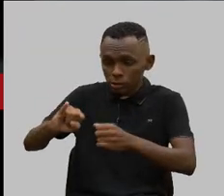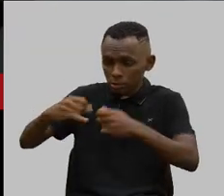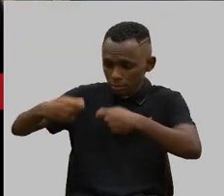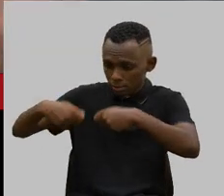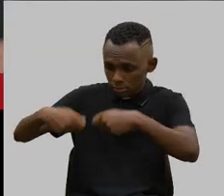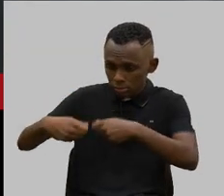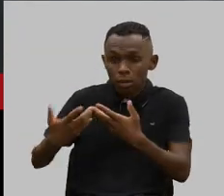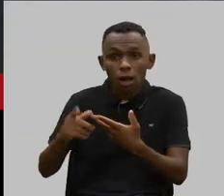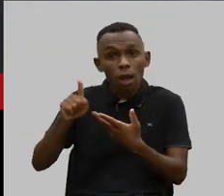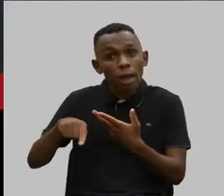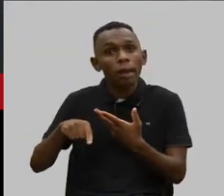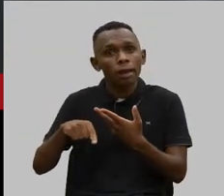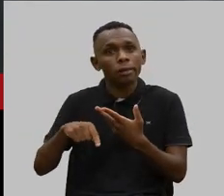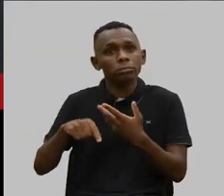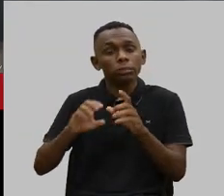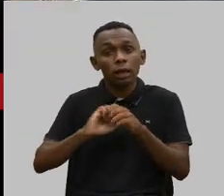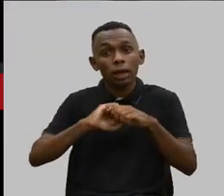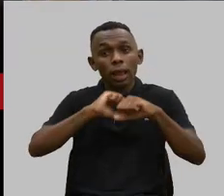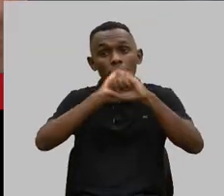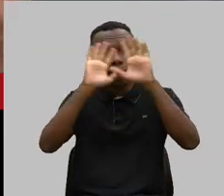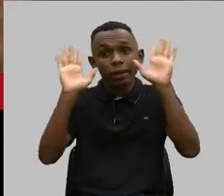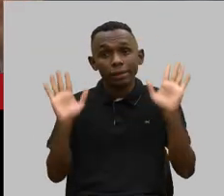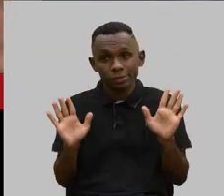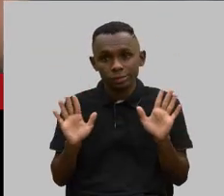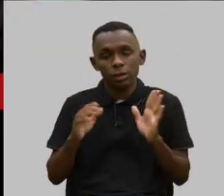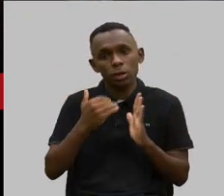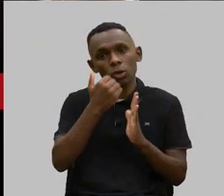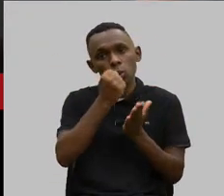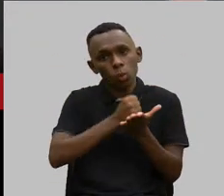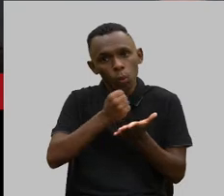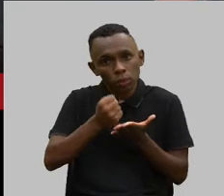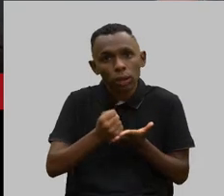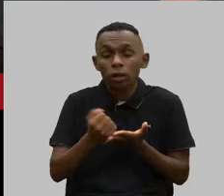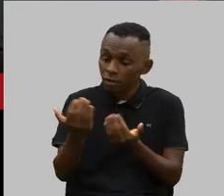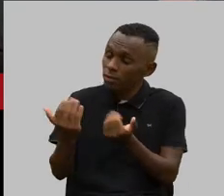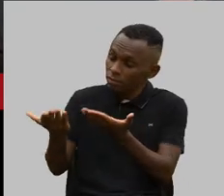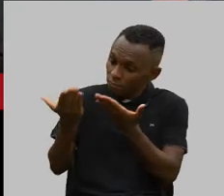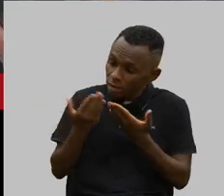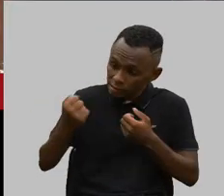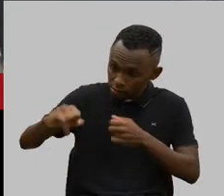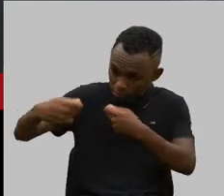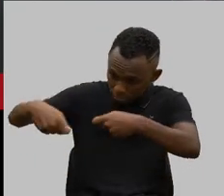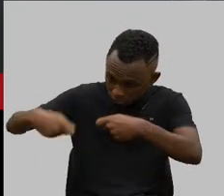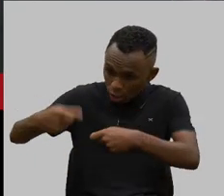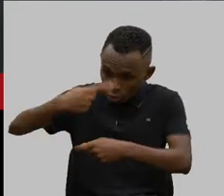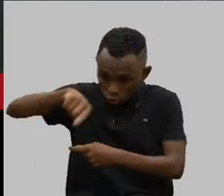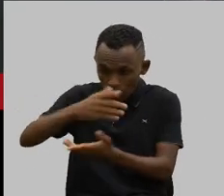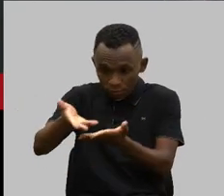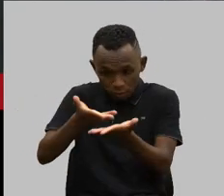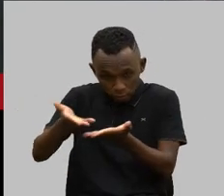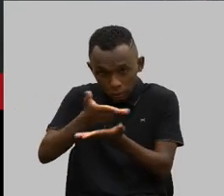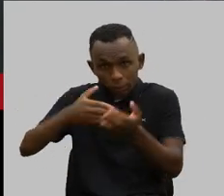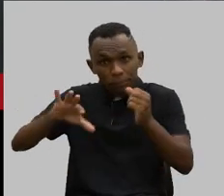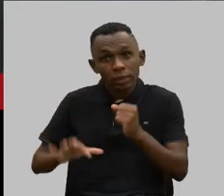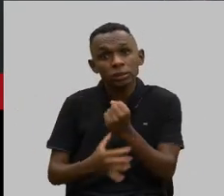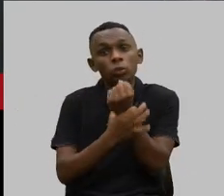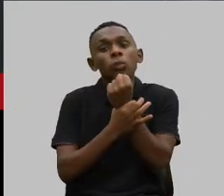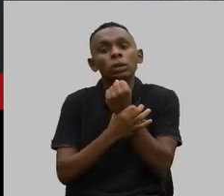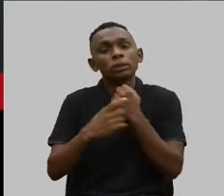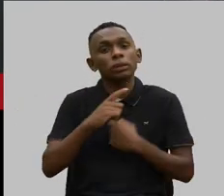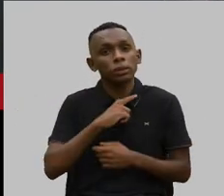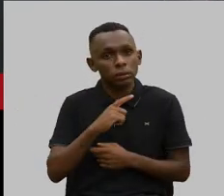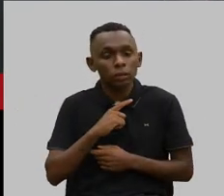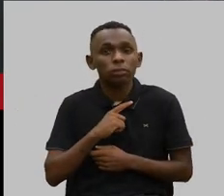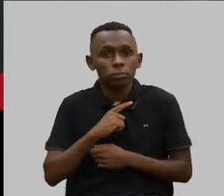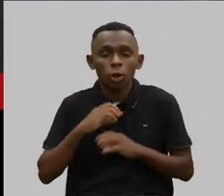Isso é boa-fé contratual. Pode vir que nós vamos atender você. A segurança que o consumidor espera de ser